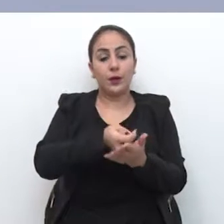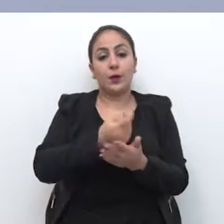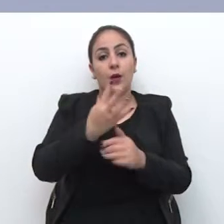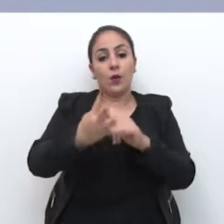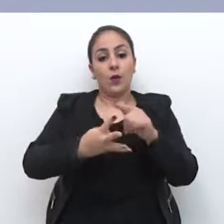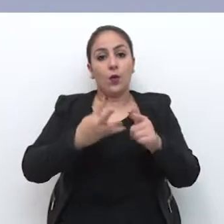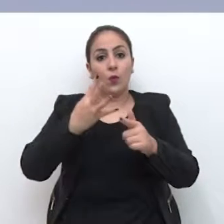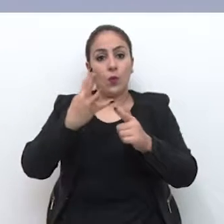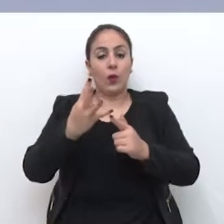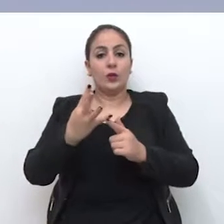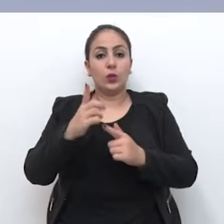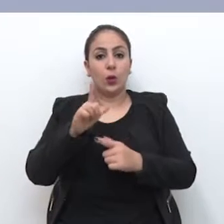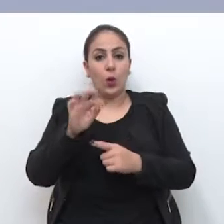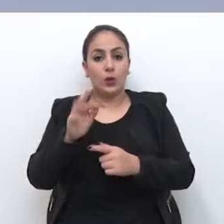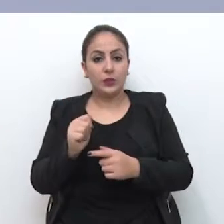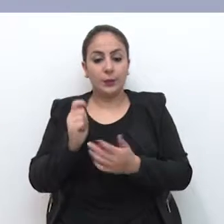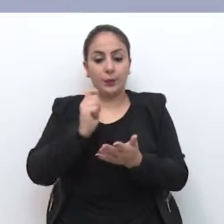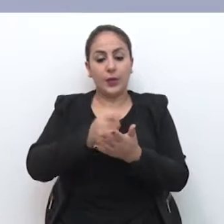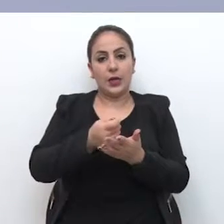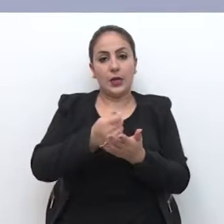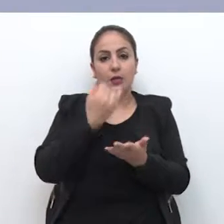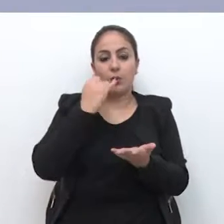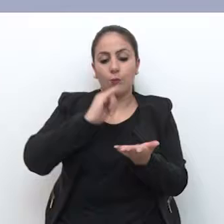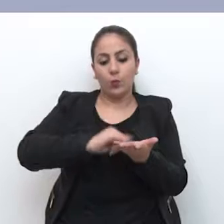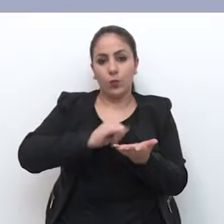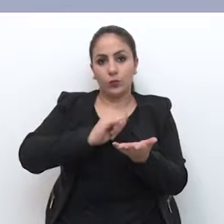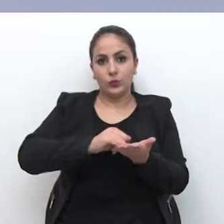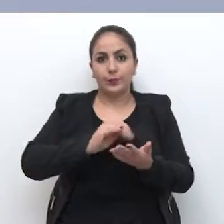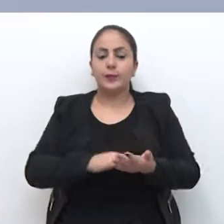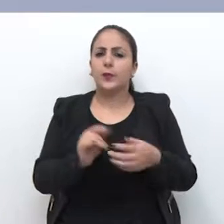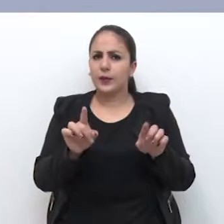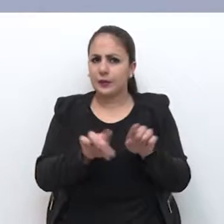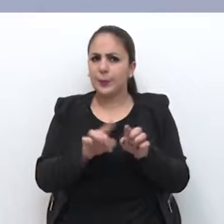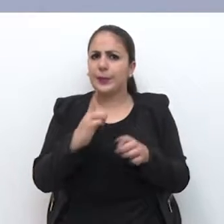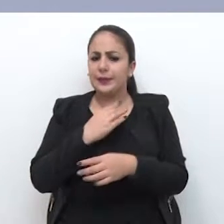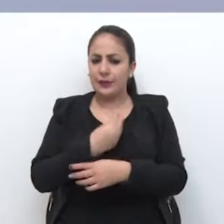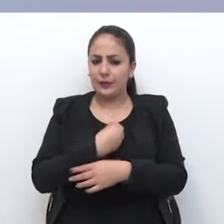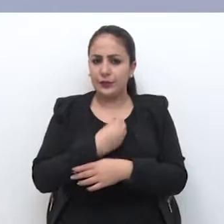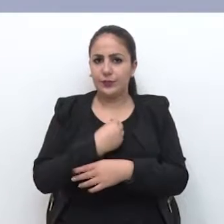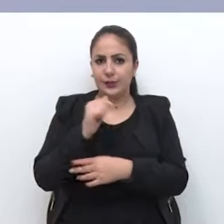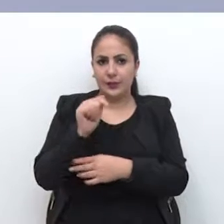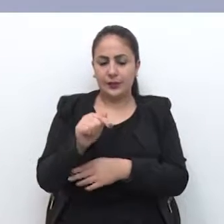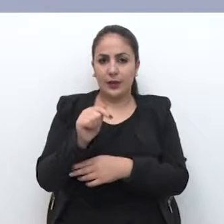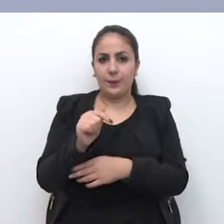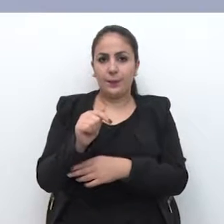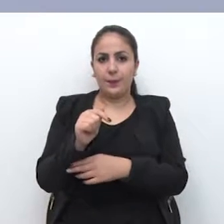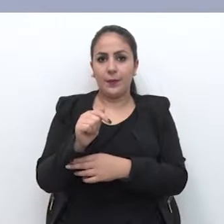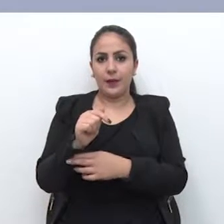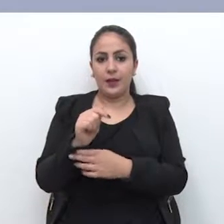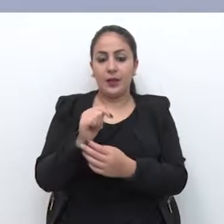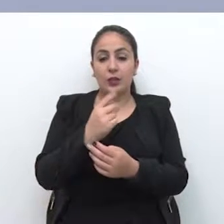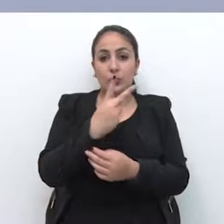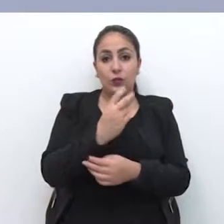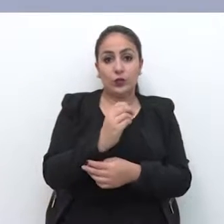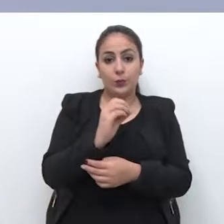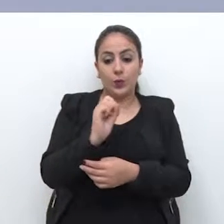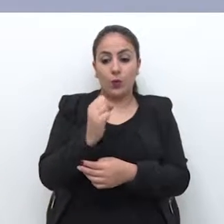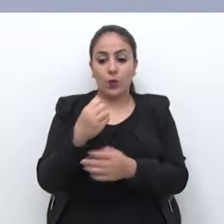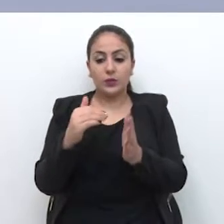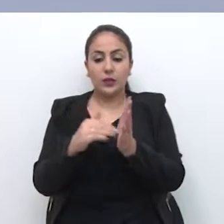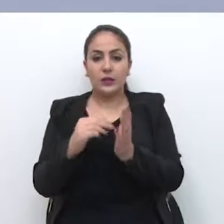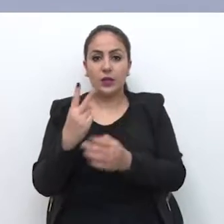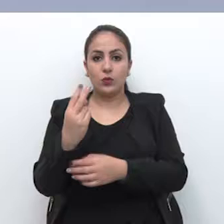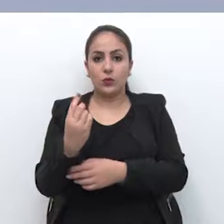pagamento do quarto lote de restituição do imposto de renda. Também estão no lote restituições de 2008